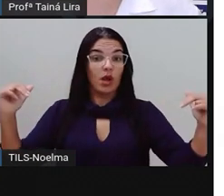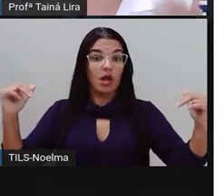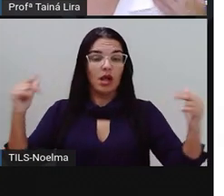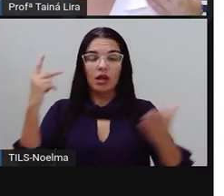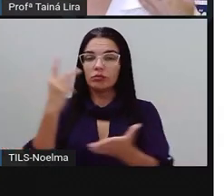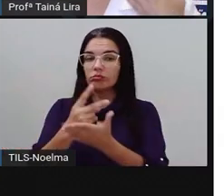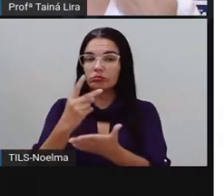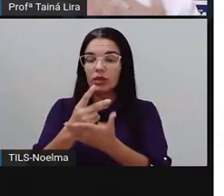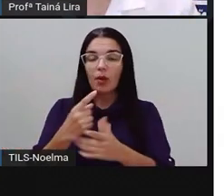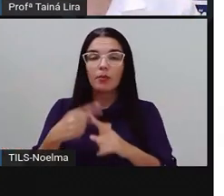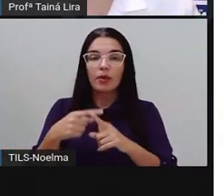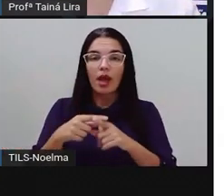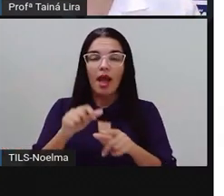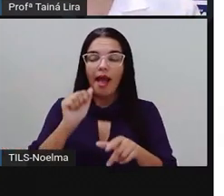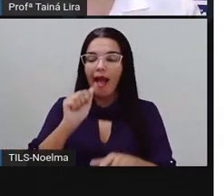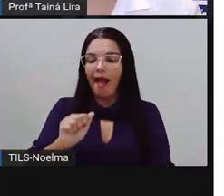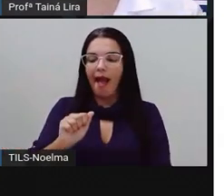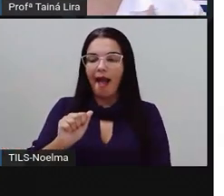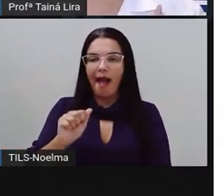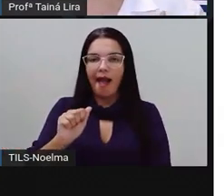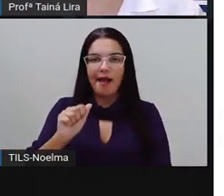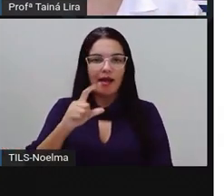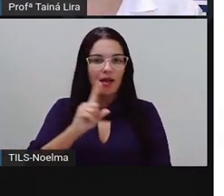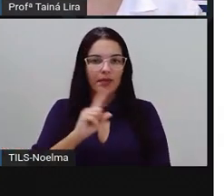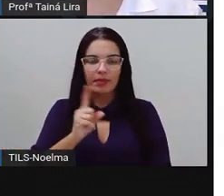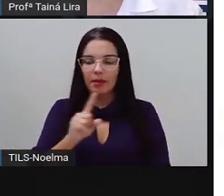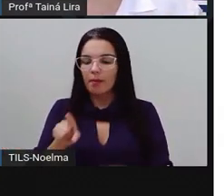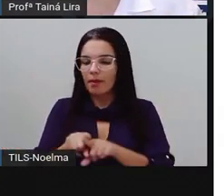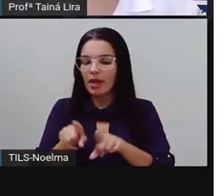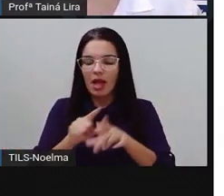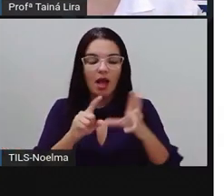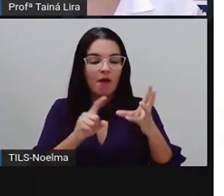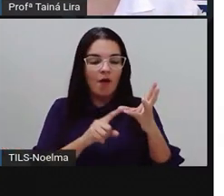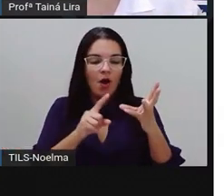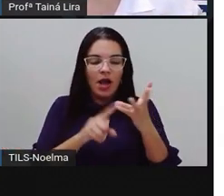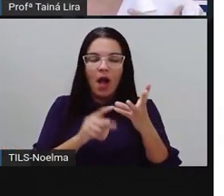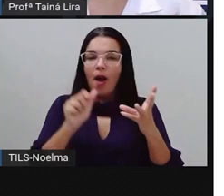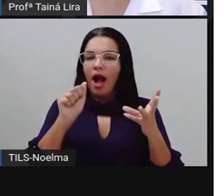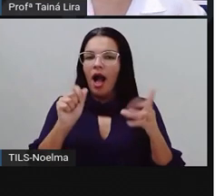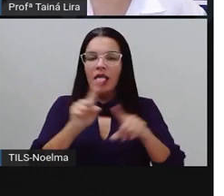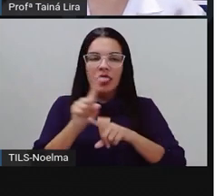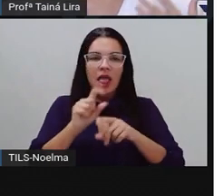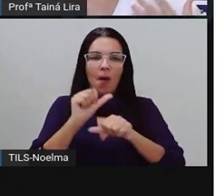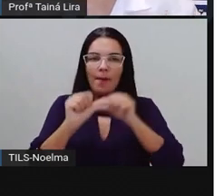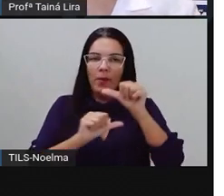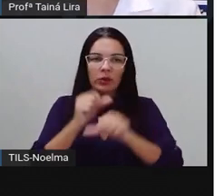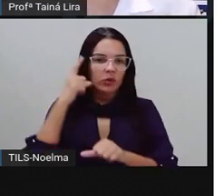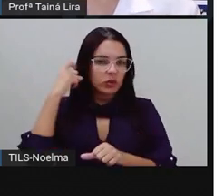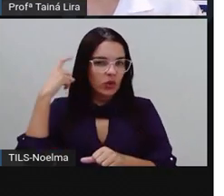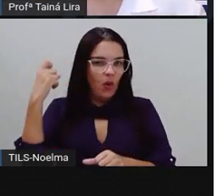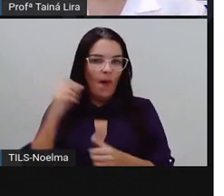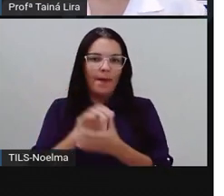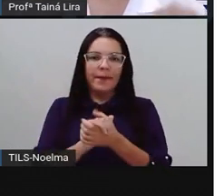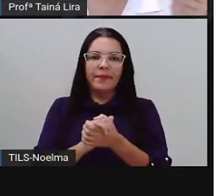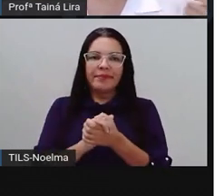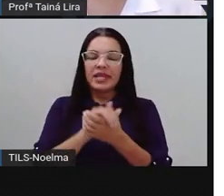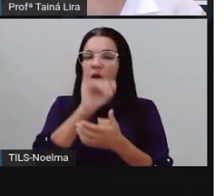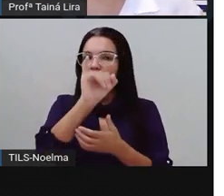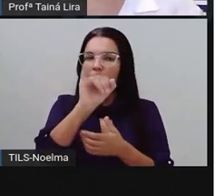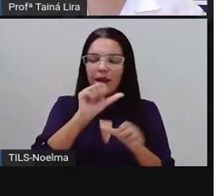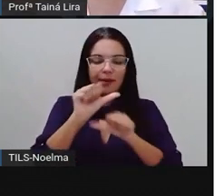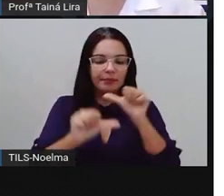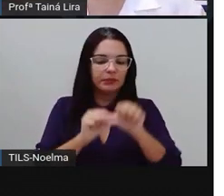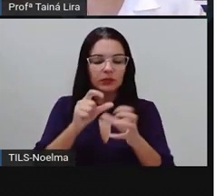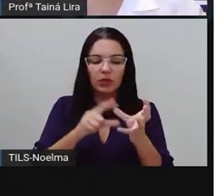Então, a gente viu aí que a vogal A não muda o som, não é verdade? O I não muda o som. E nós